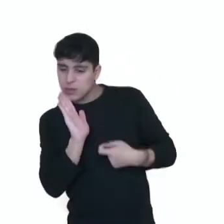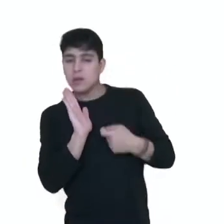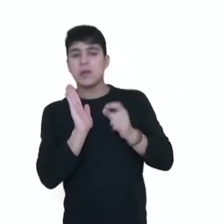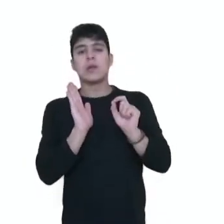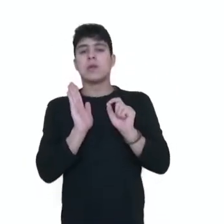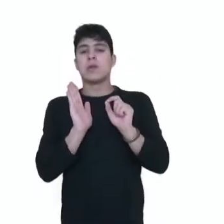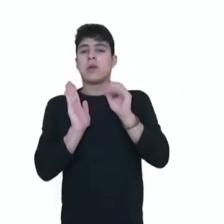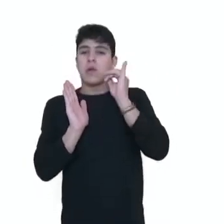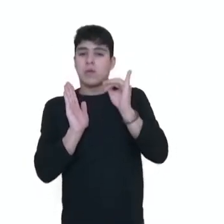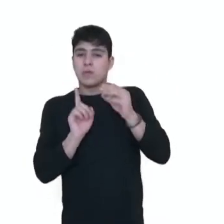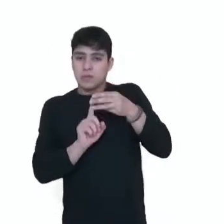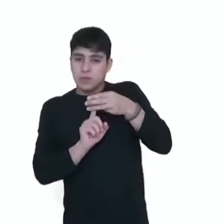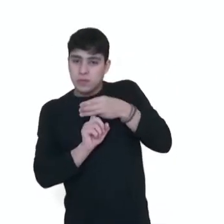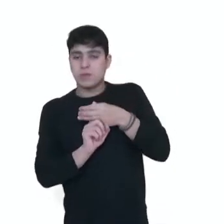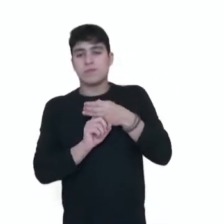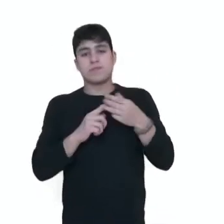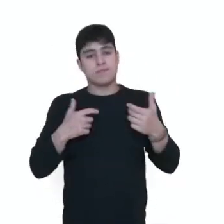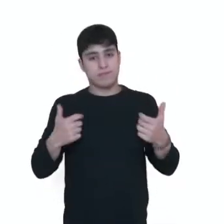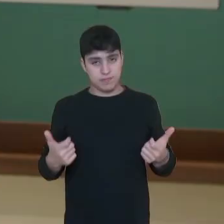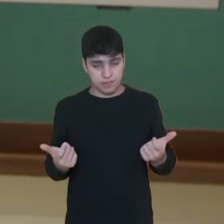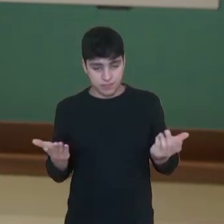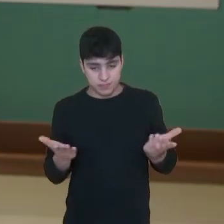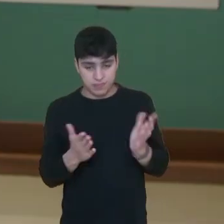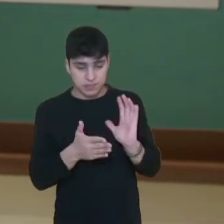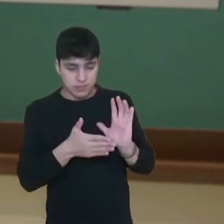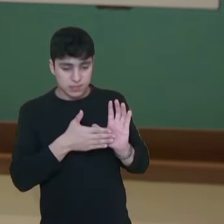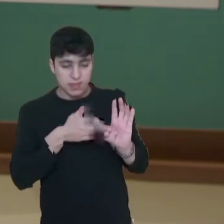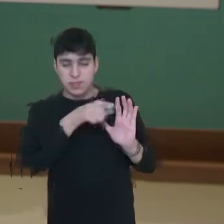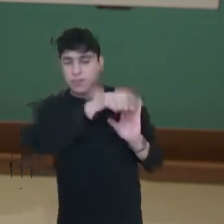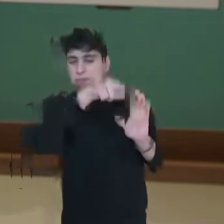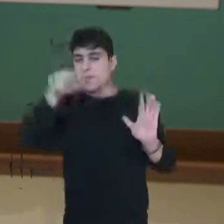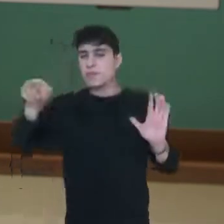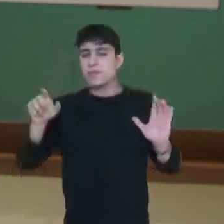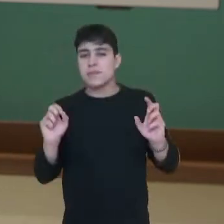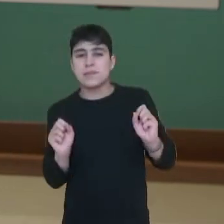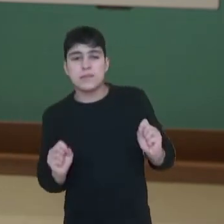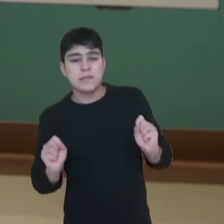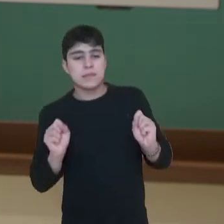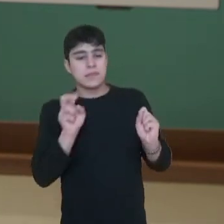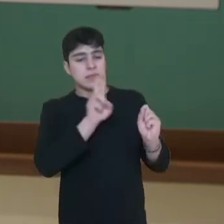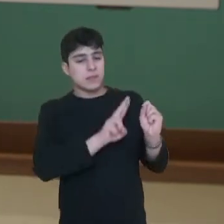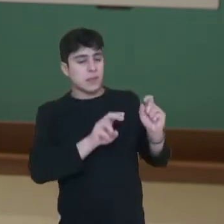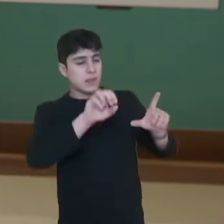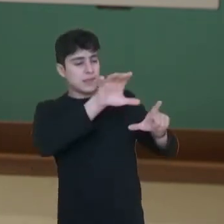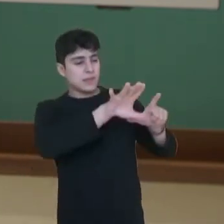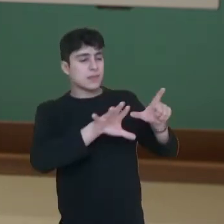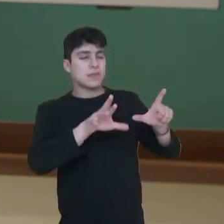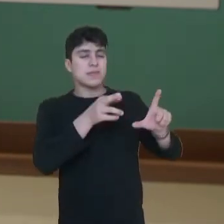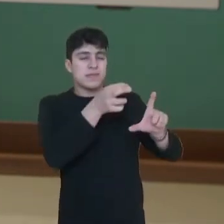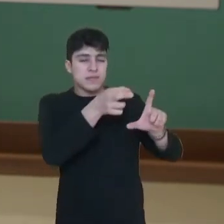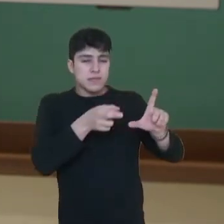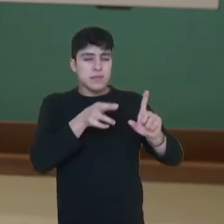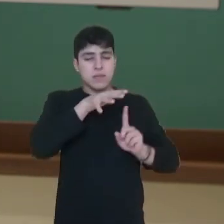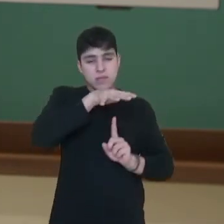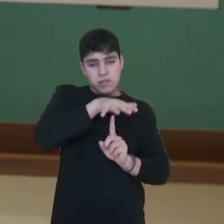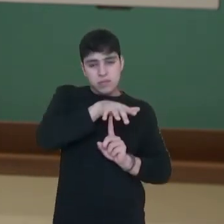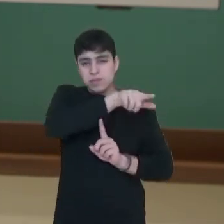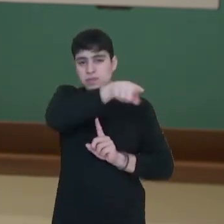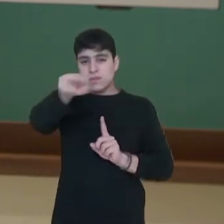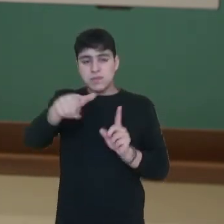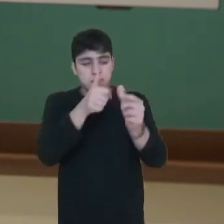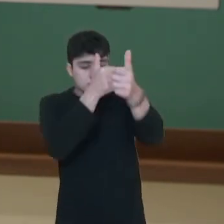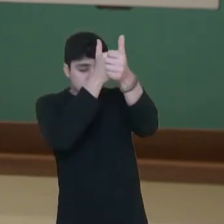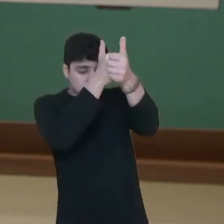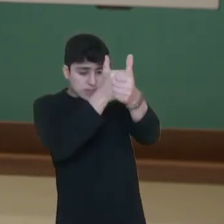mistério, né? De suspense, certo? Então, a proposta é que vocês possam utilizar a plataforma Redação Paraná e seguir os